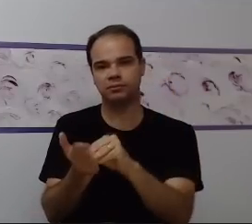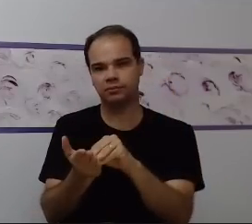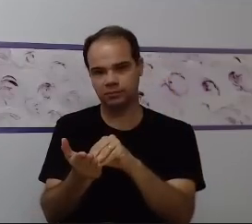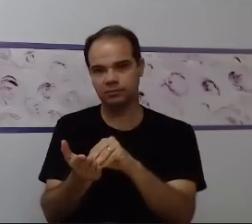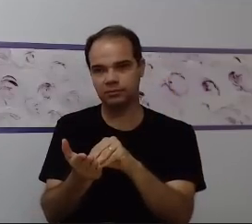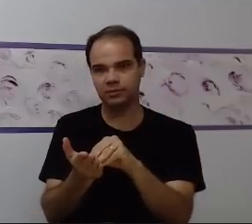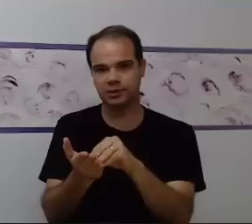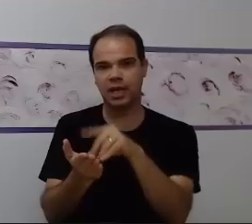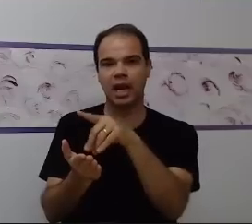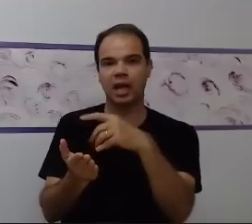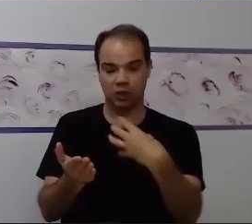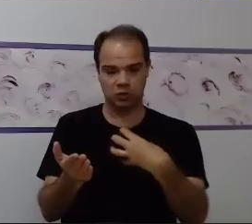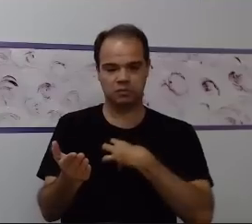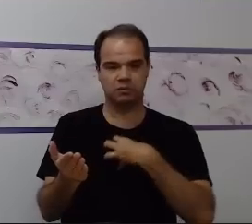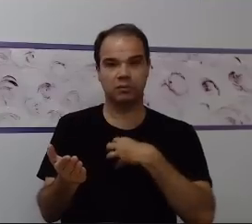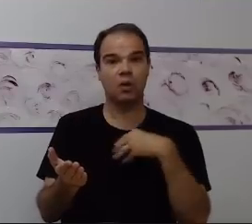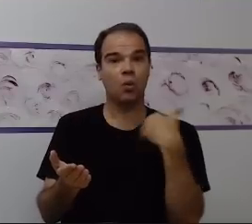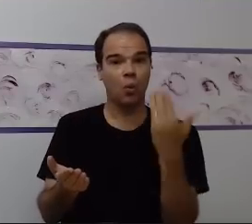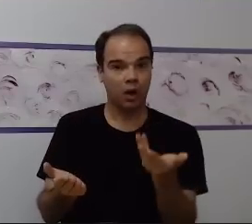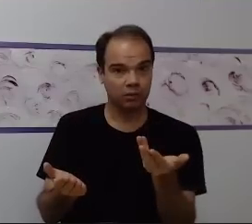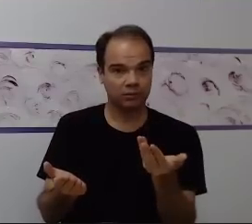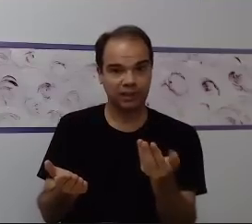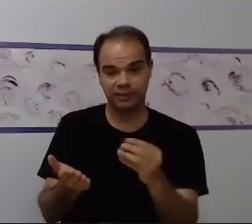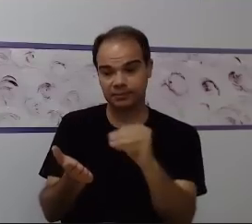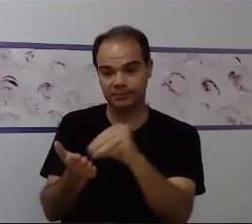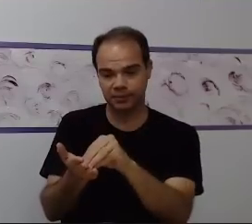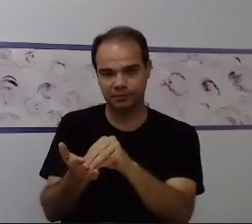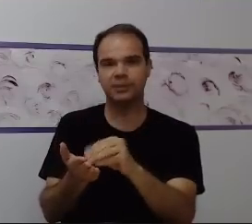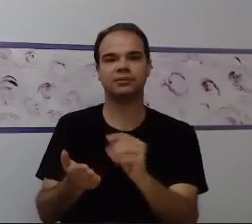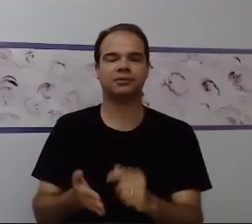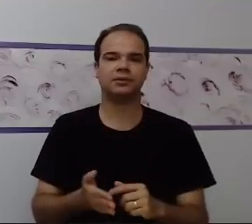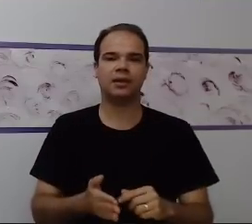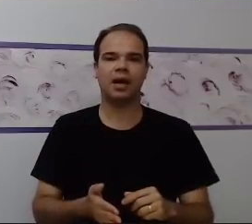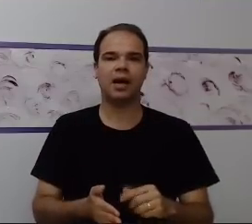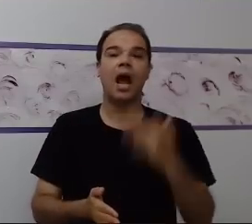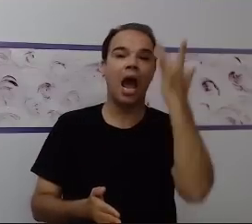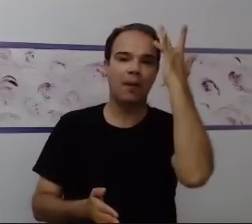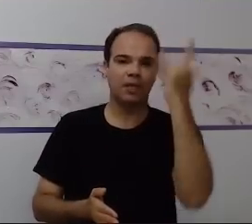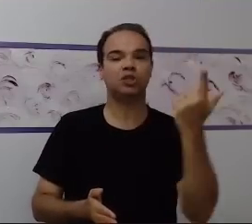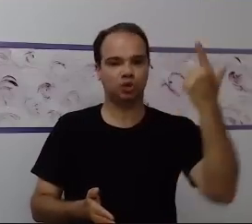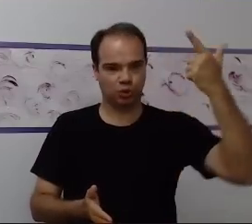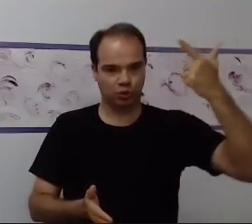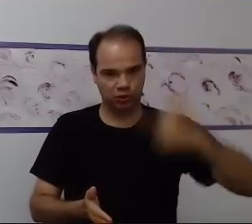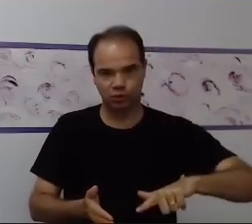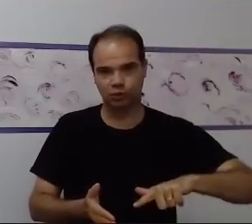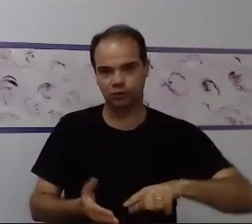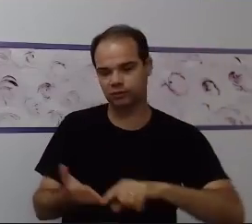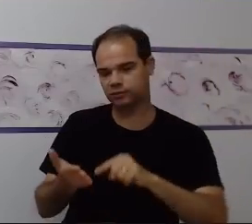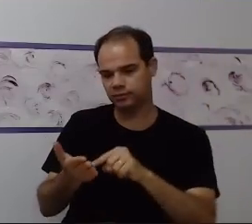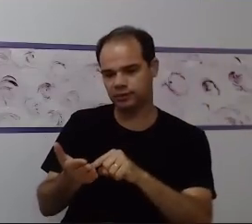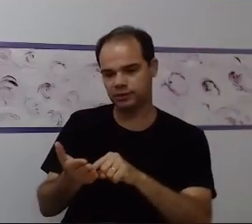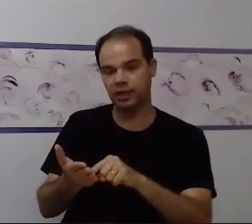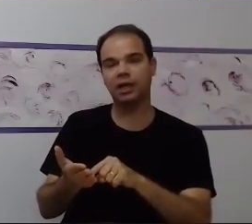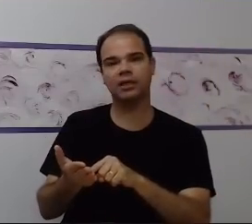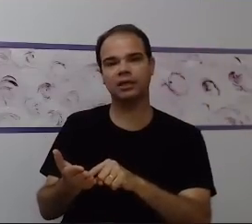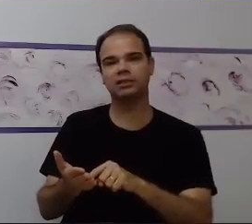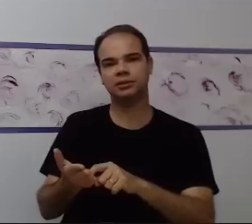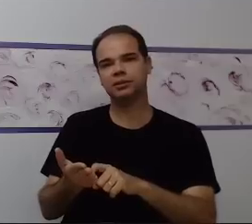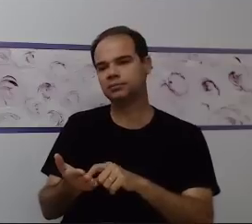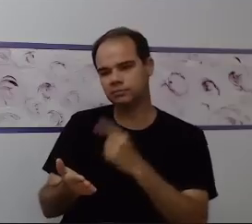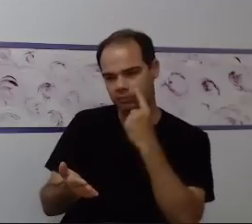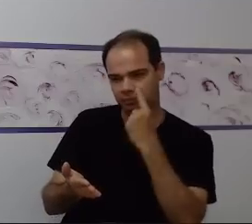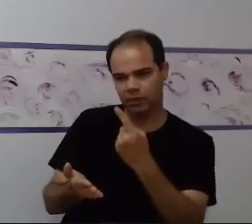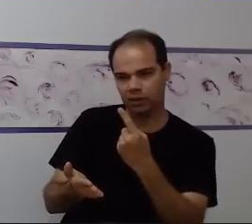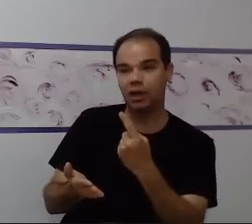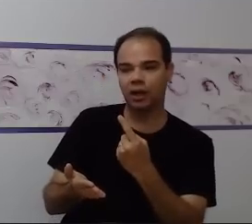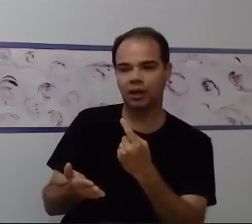naquele dia. E aí a gente consegue ter parâmetros para os outros dias, para os próximos planejamentos. Outra coisa que